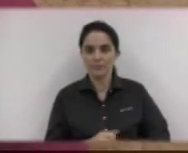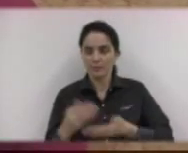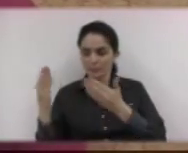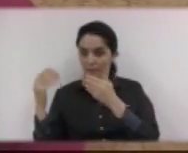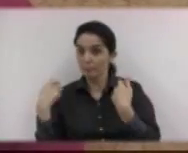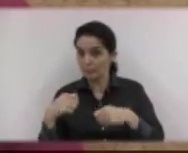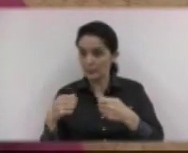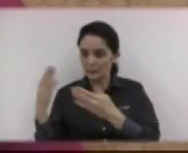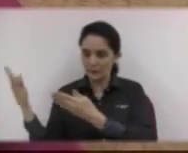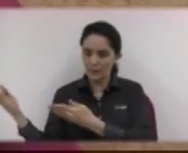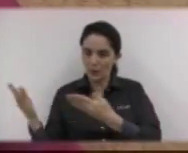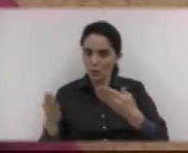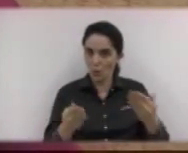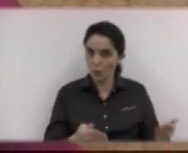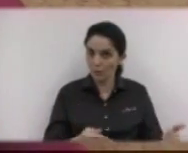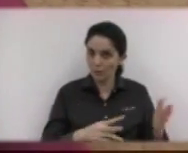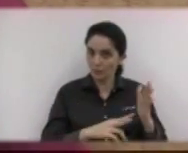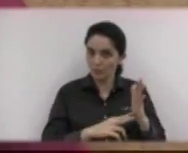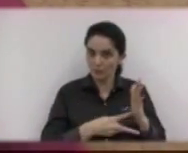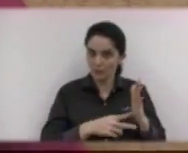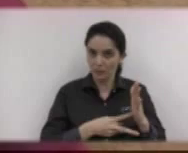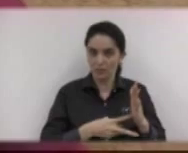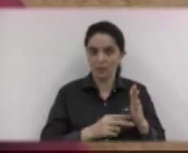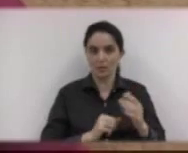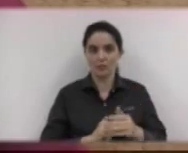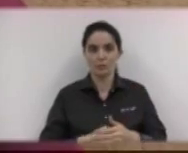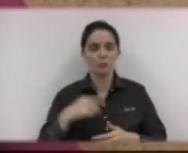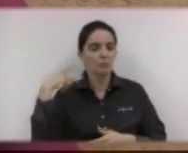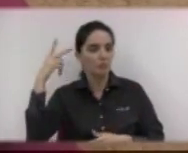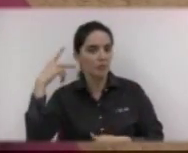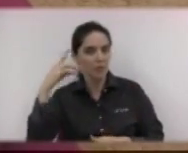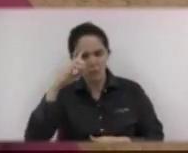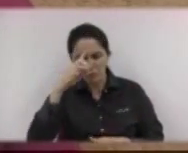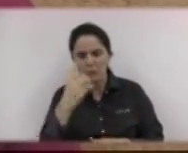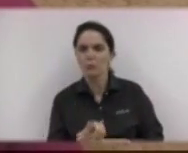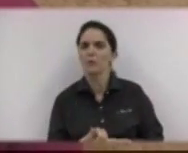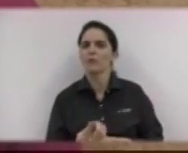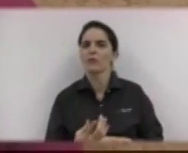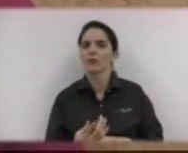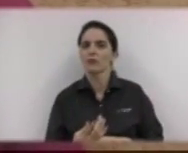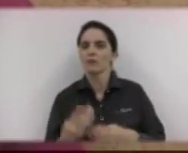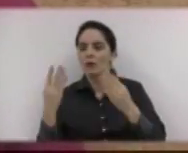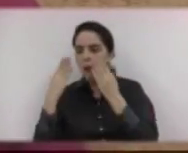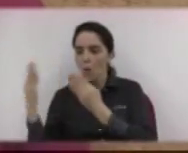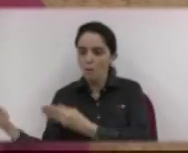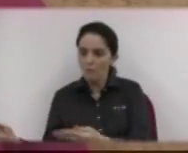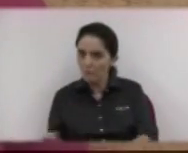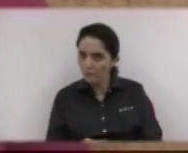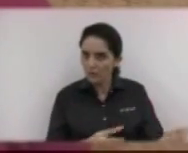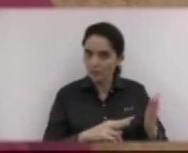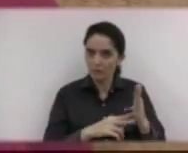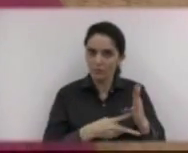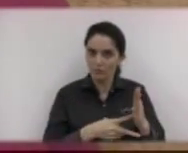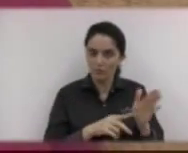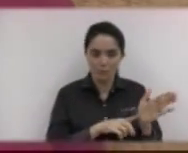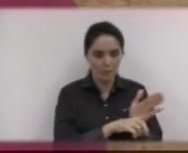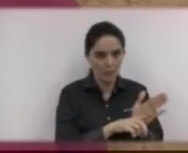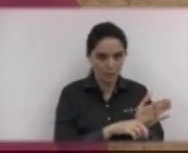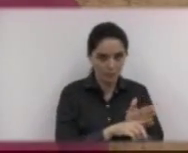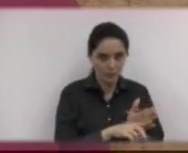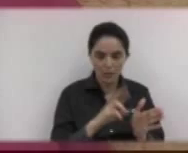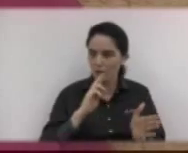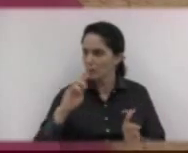sindicato nas dúvidas que tiver, e nós estamos dispostos a esclarecer todas. Quero agradecer à